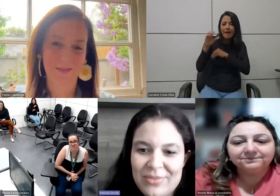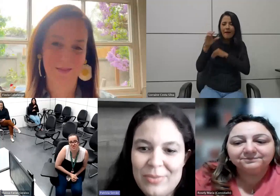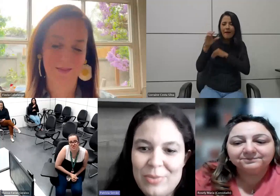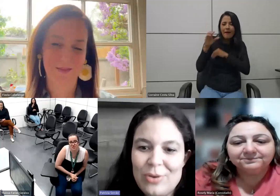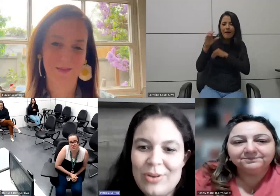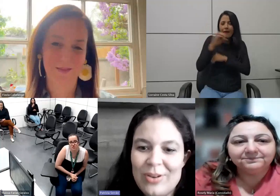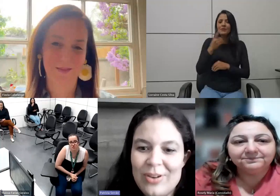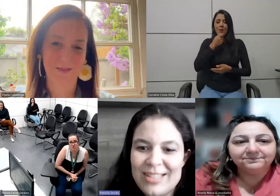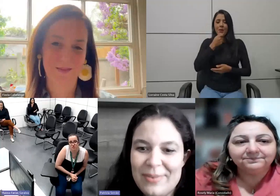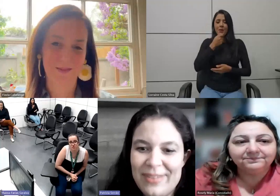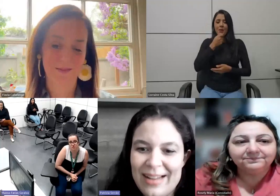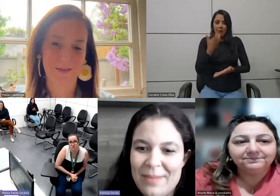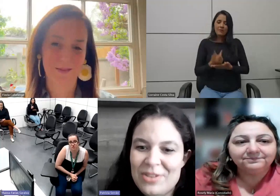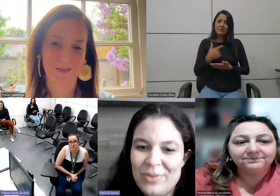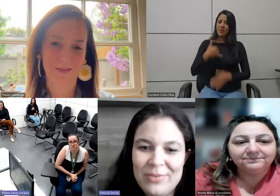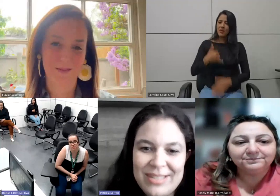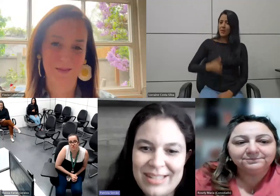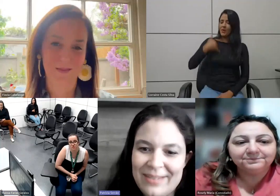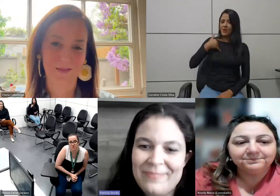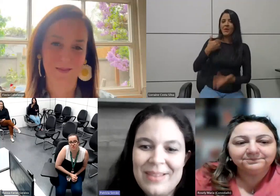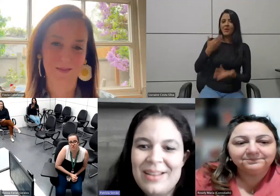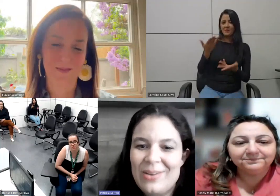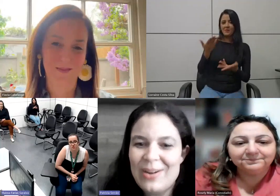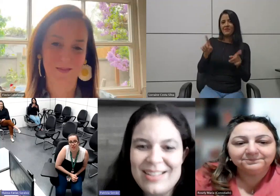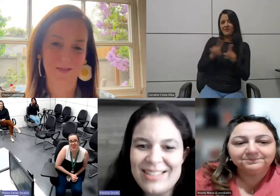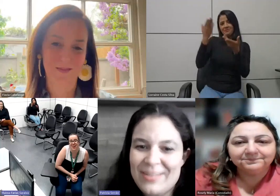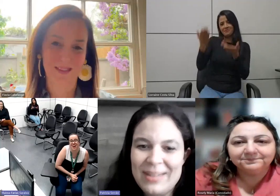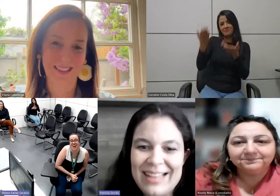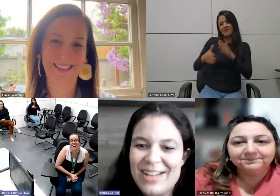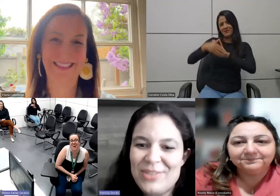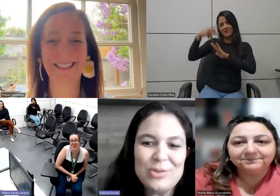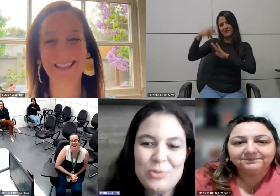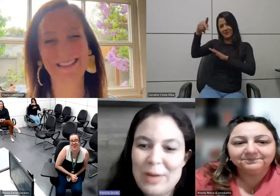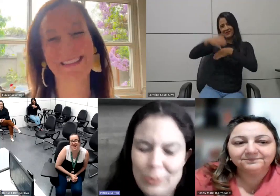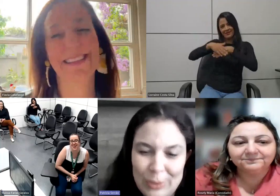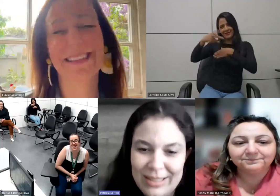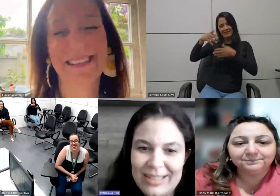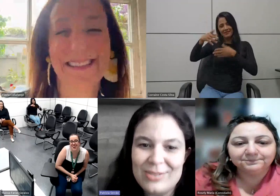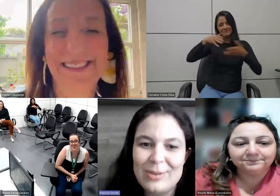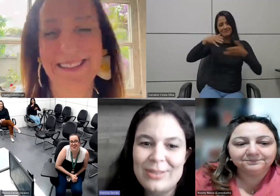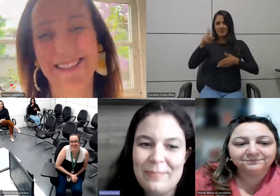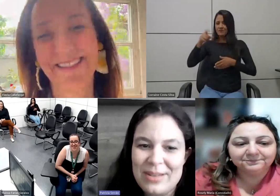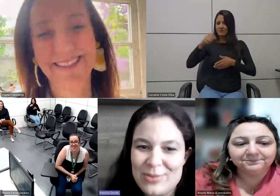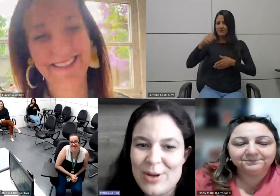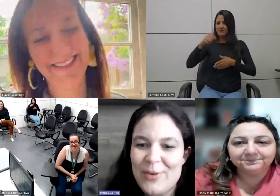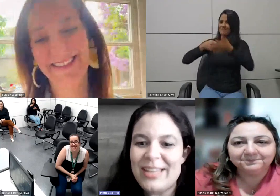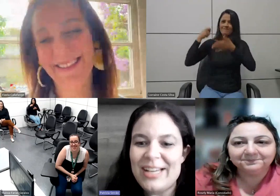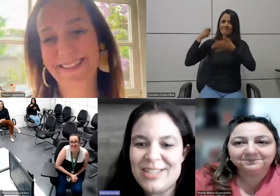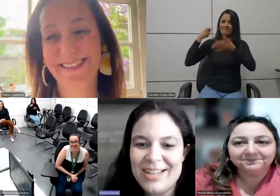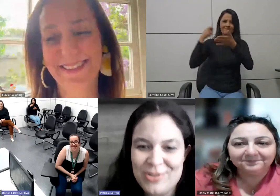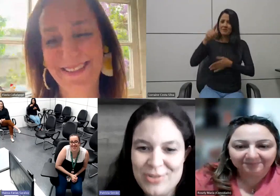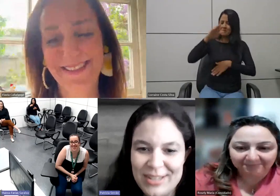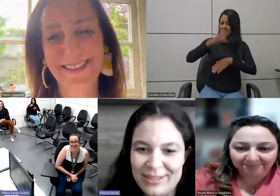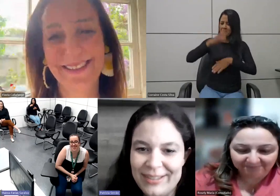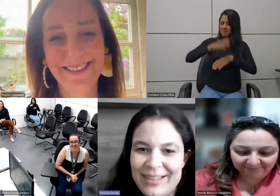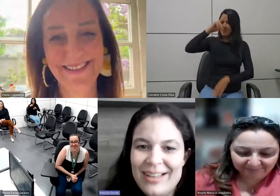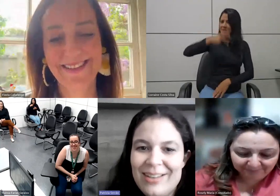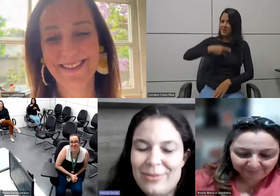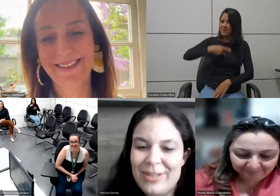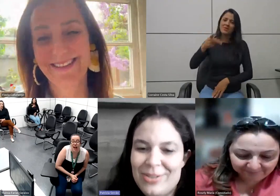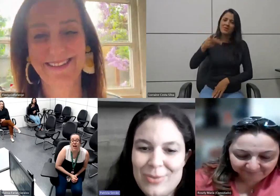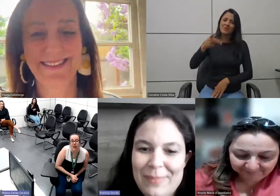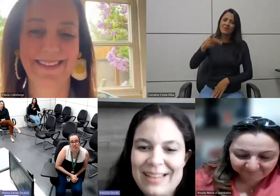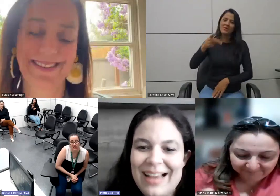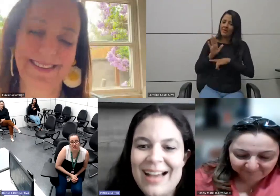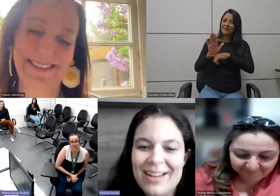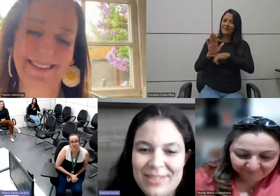podcast você foi muito orgulhosa para falar mas foi você a acessibilidade foi sua luta e sua luta pessoal e a Neide aí ajudando